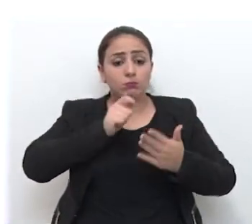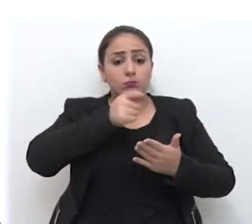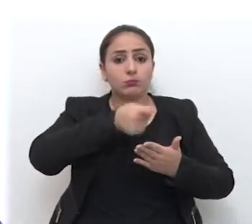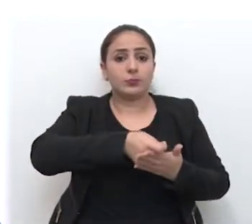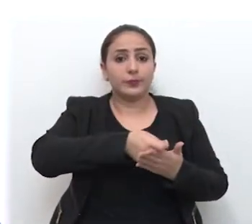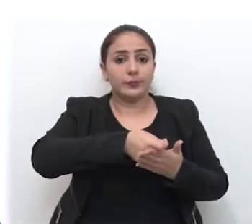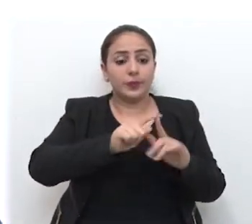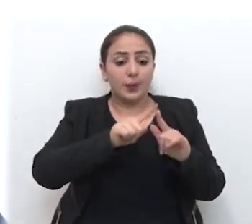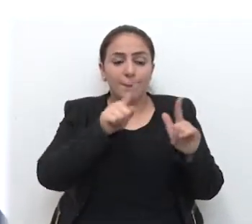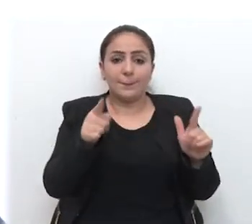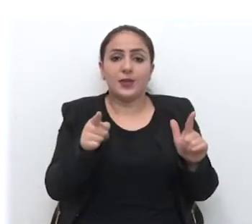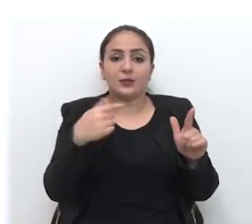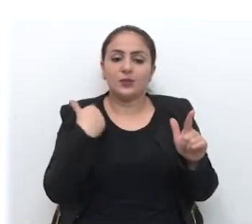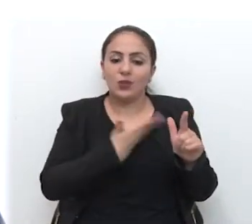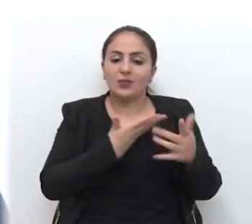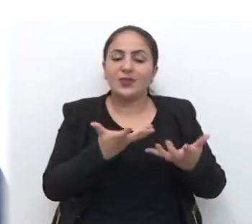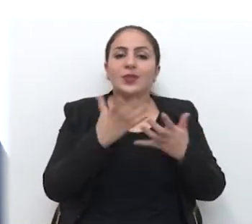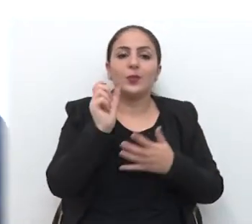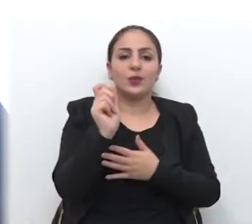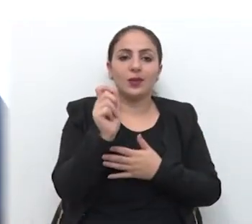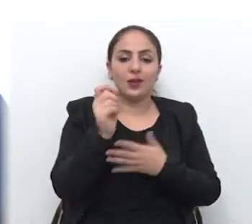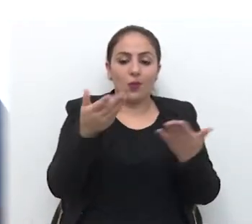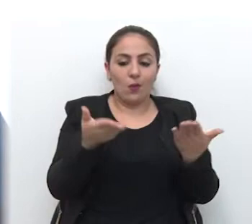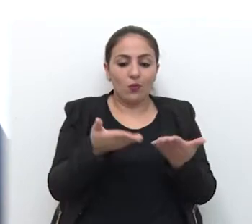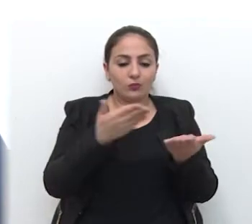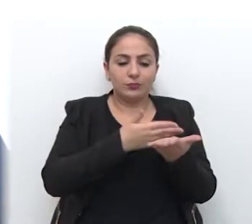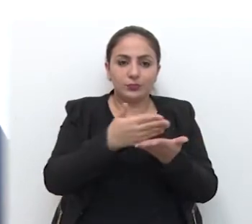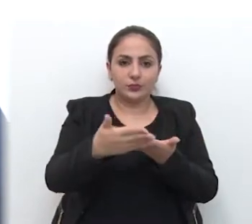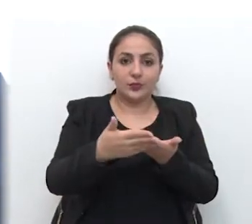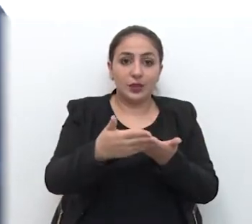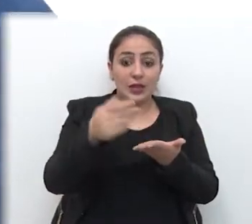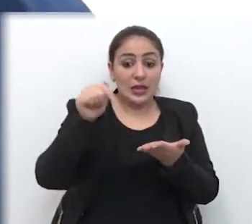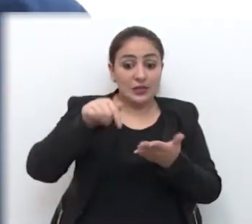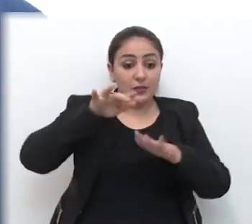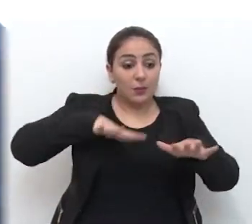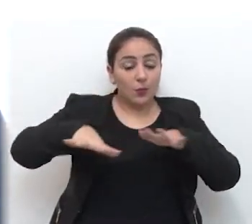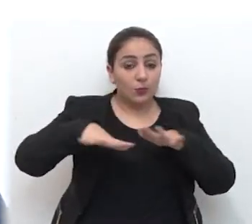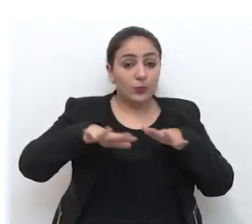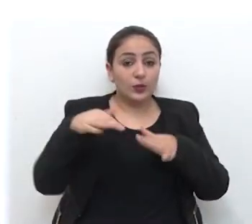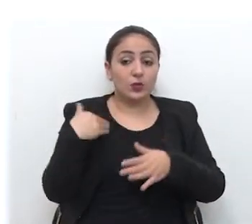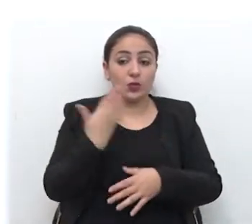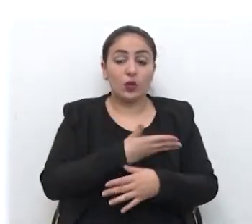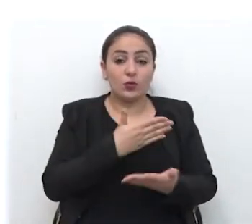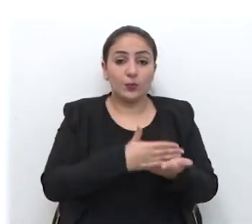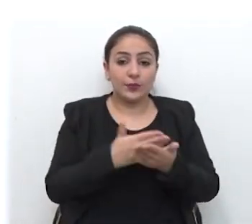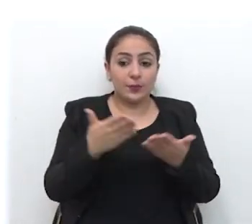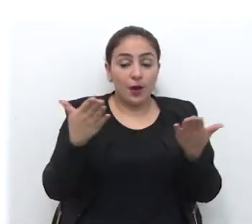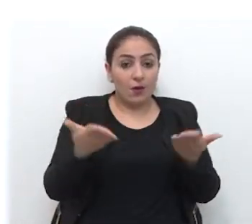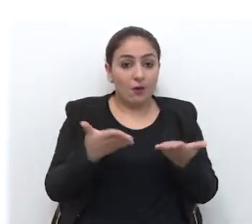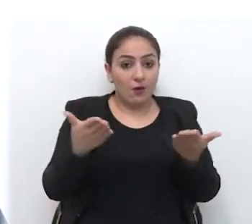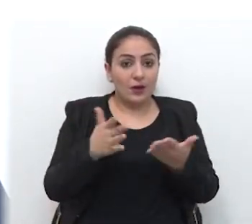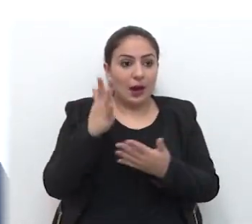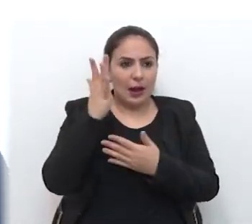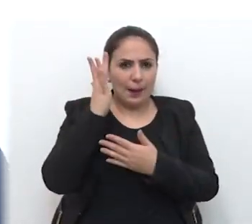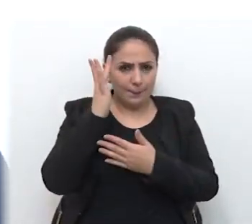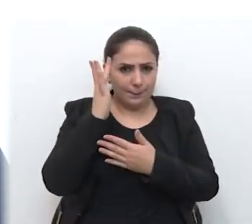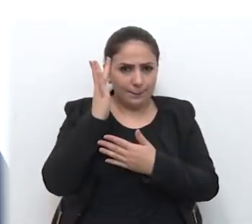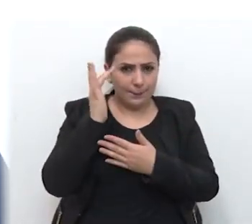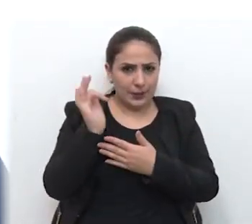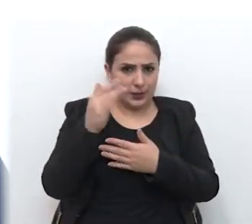E o que nós queremos a partir de hoje, a partir desse movimento que nós estamos iniciando agora, já que amanhã será aberto